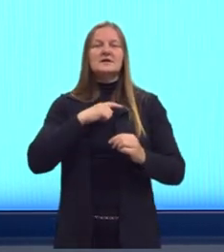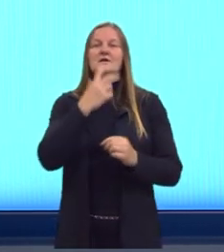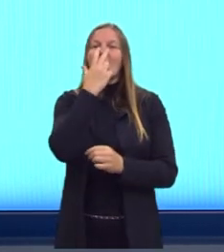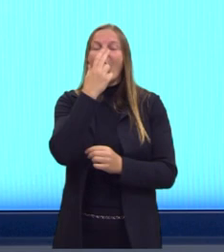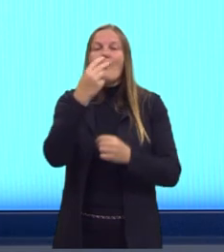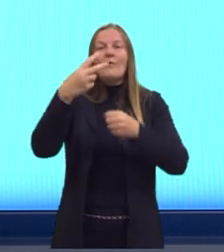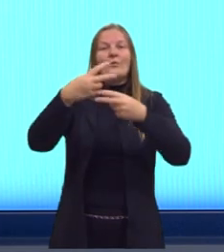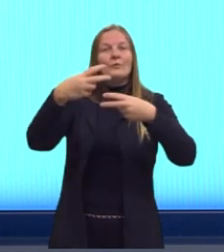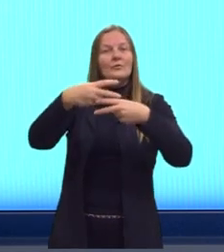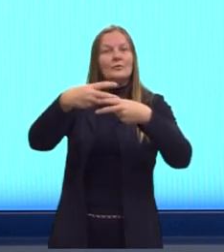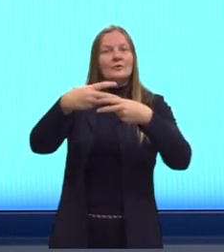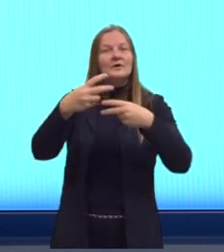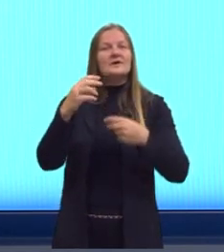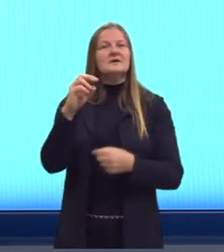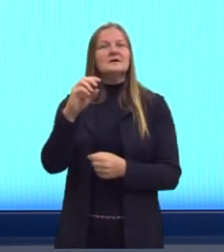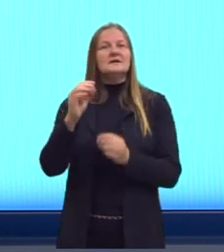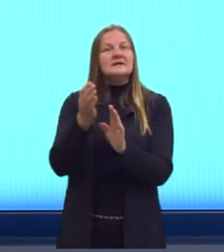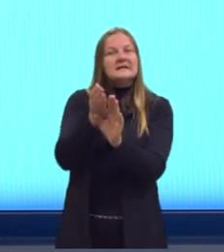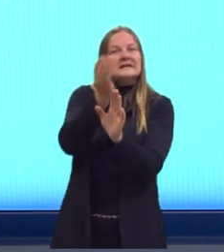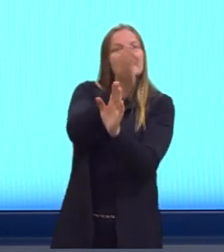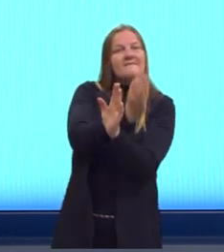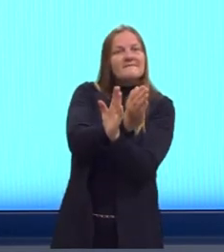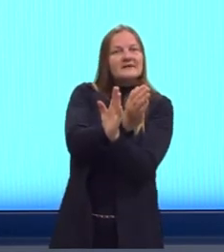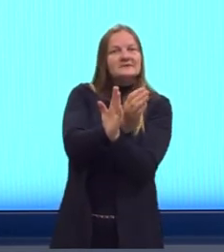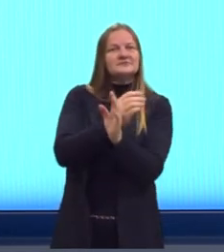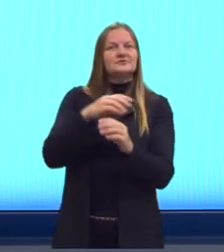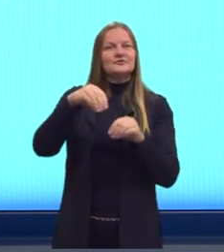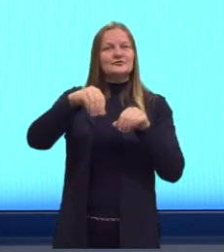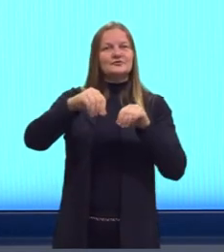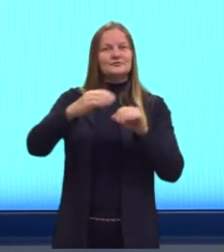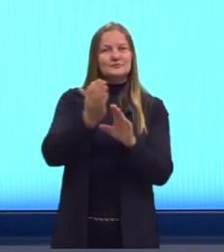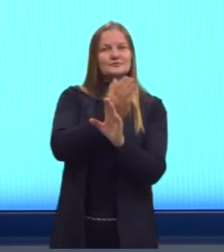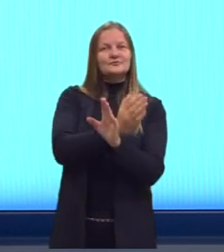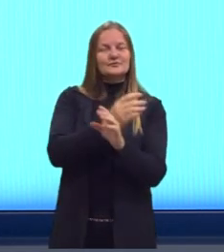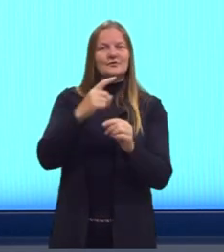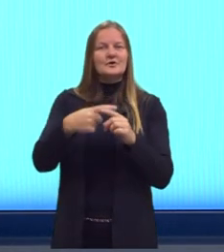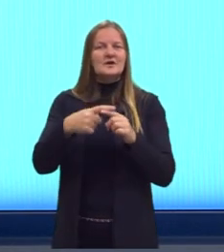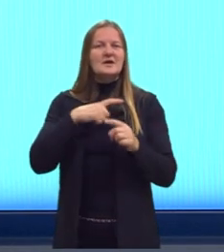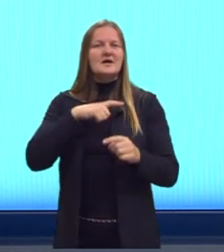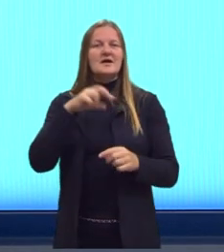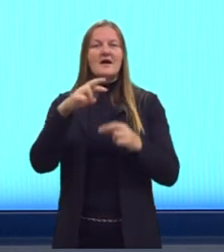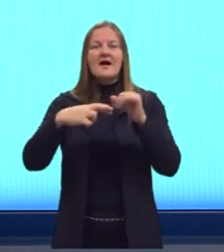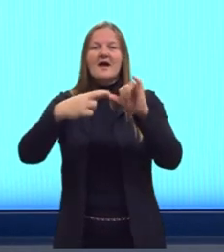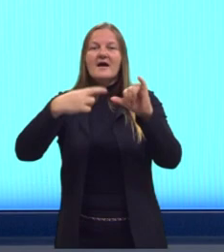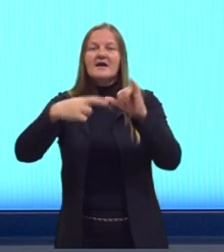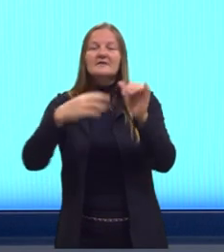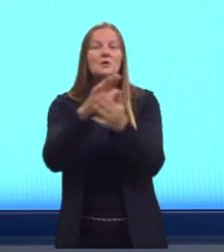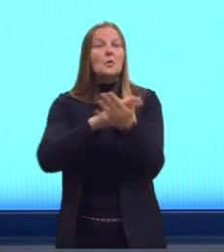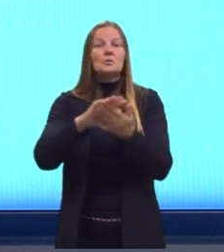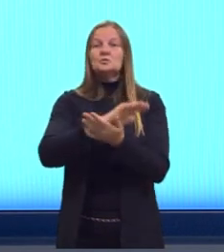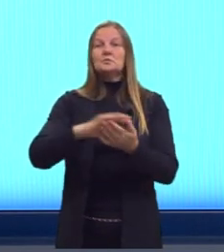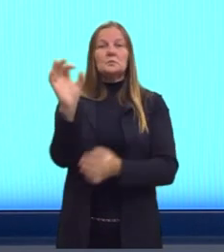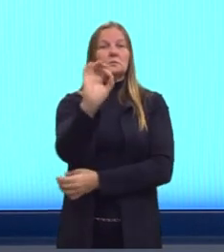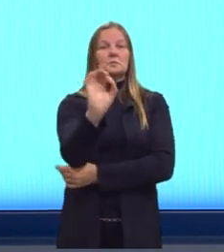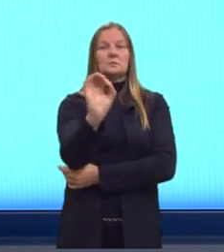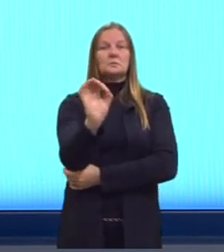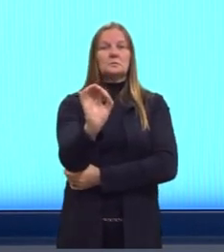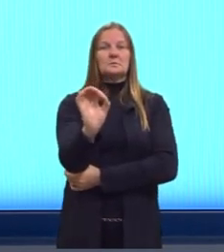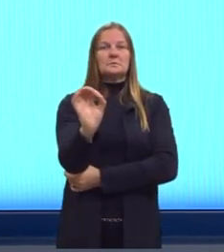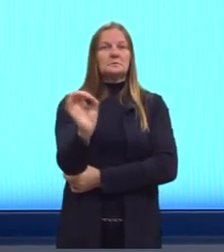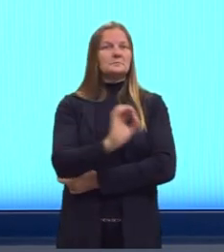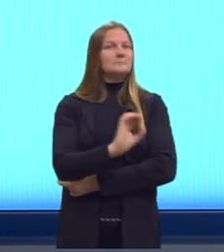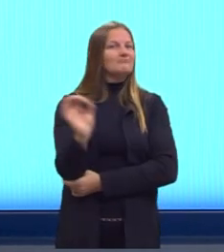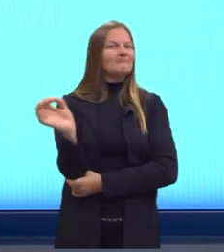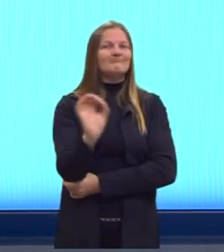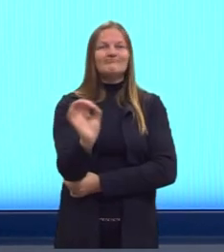coeficientes que estão na frente das substâncias. Nessa reação, eu não tenho nenhum coeficiente, não aparece nenhum